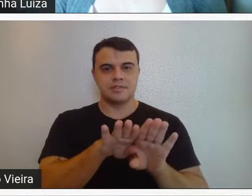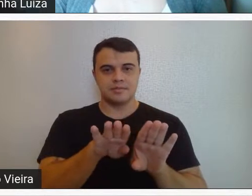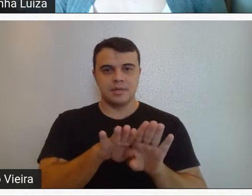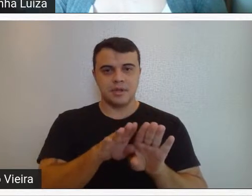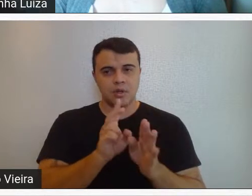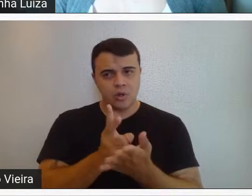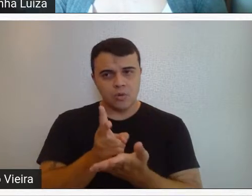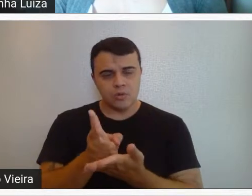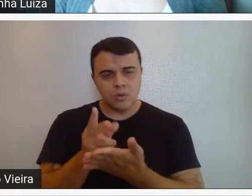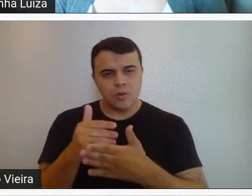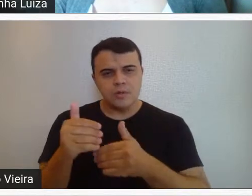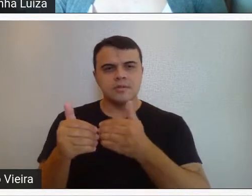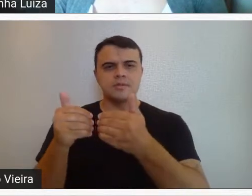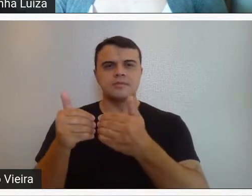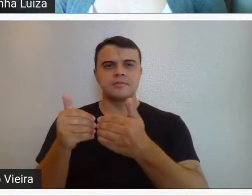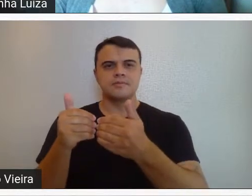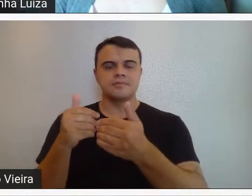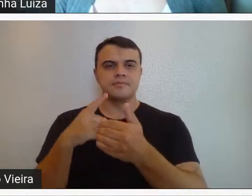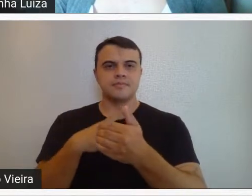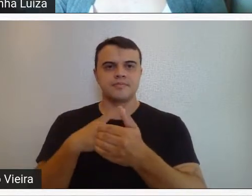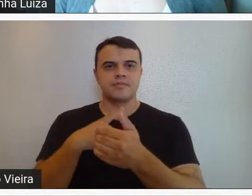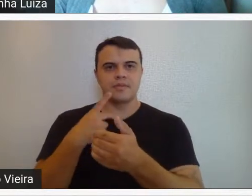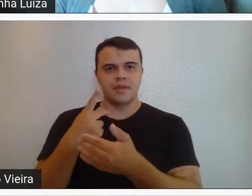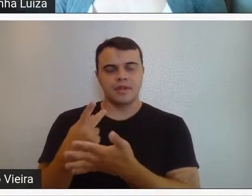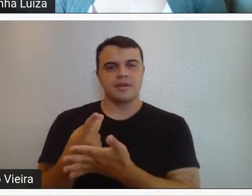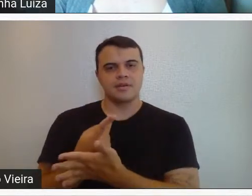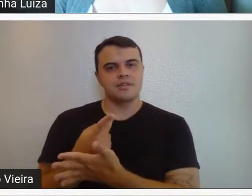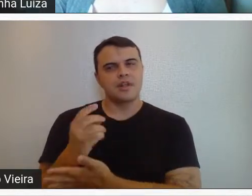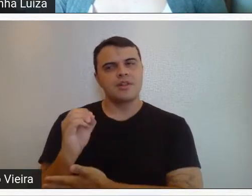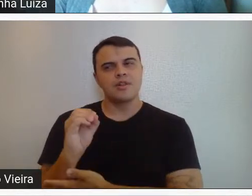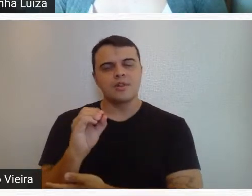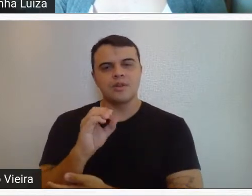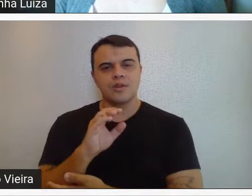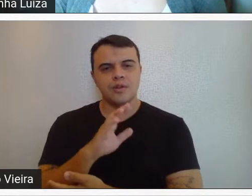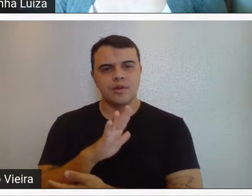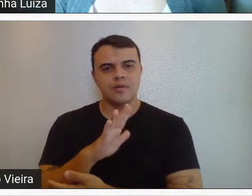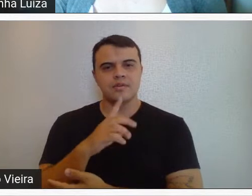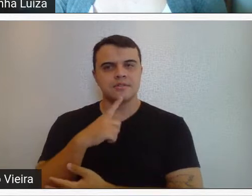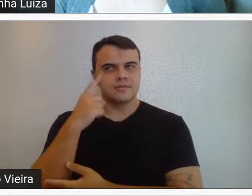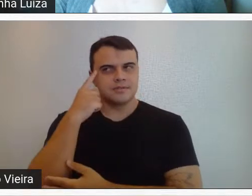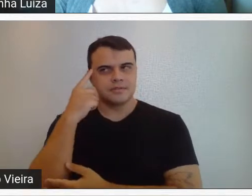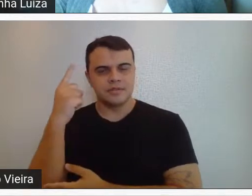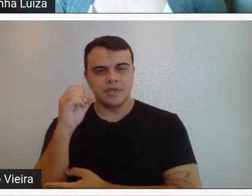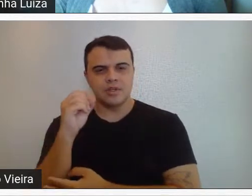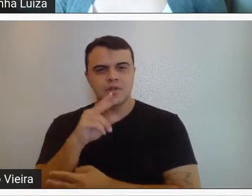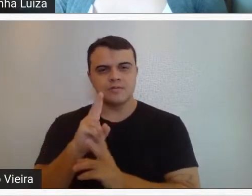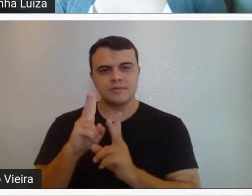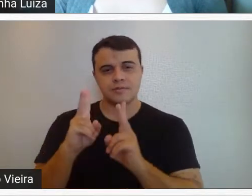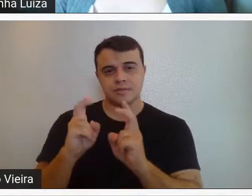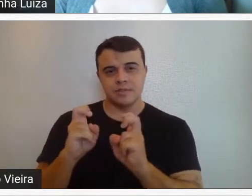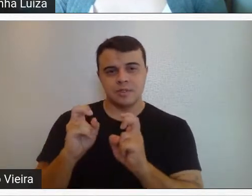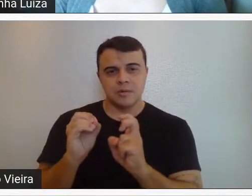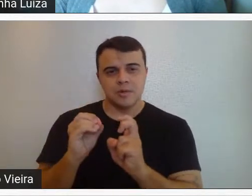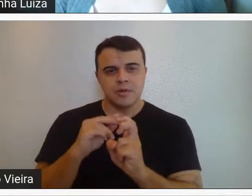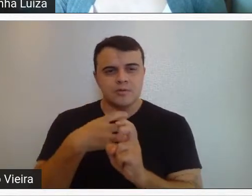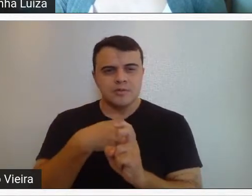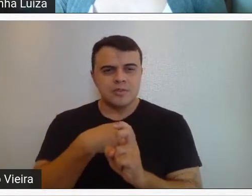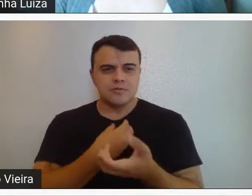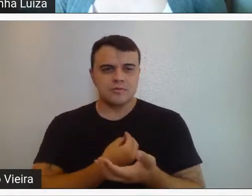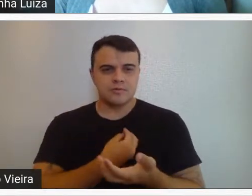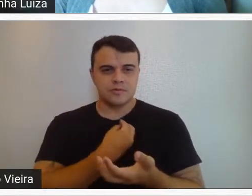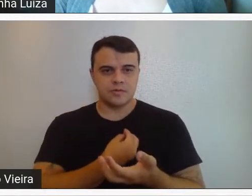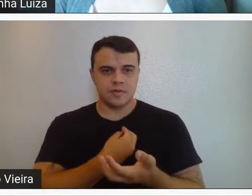e que continua incorporando novas ideias, novos conceitos, novas maneiras de ver,